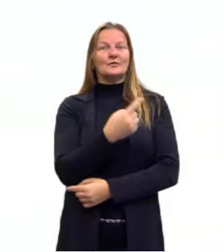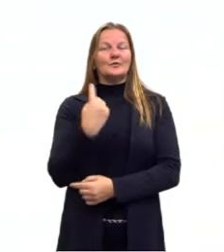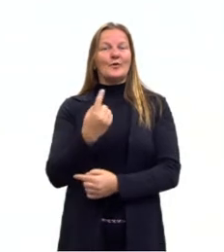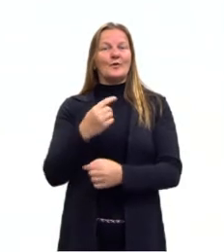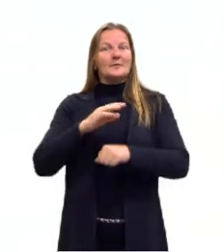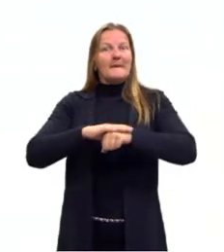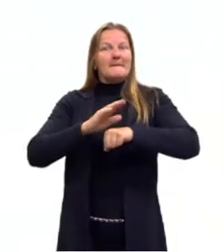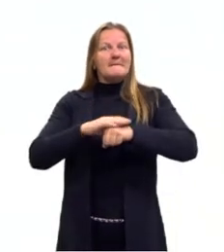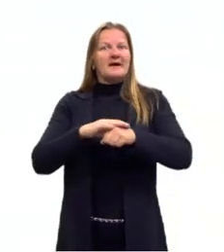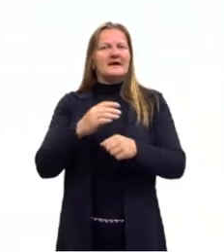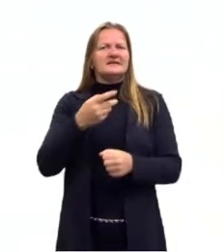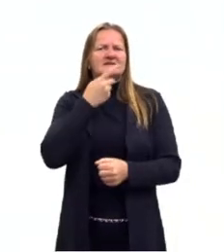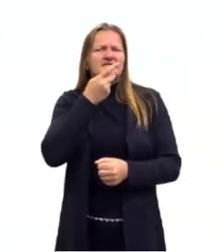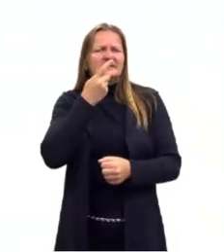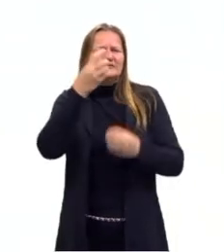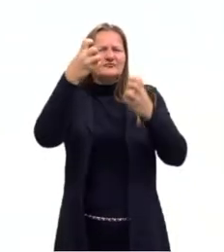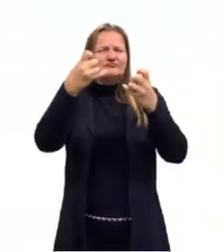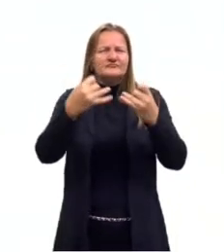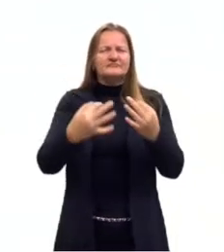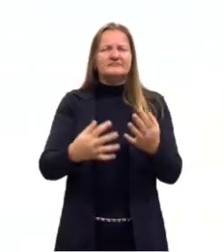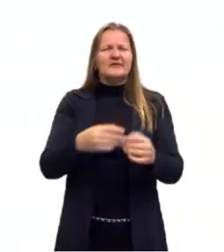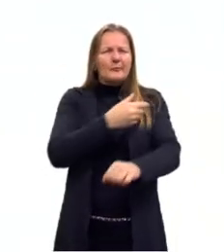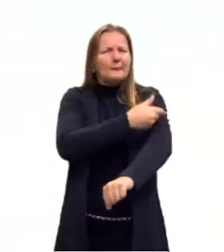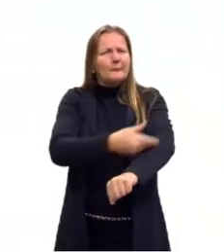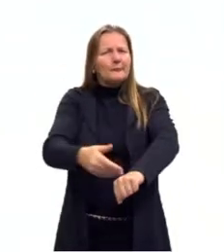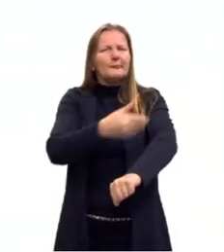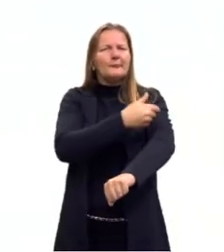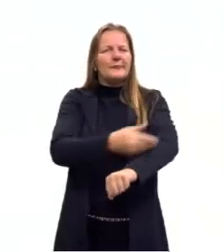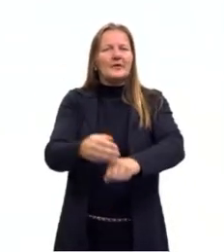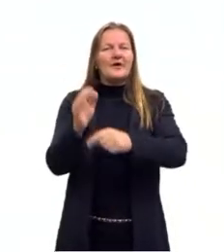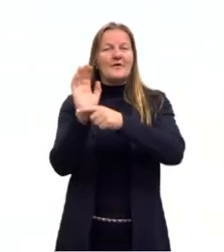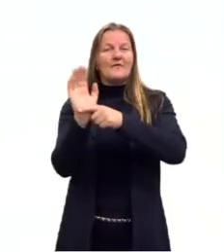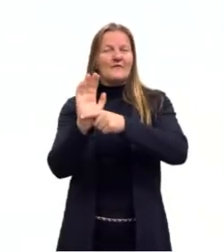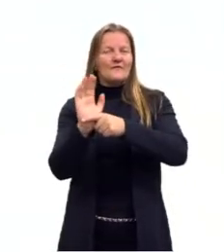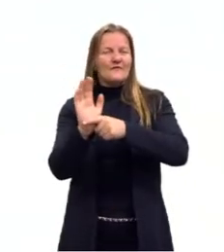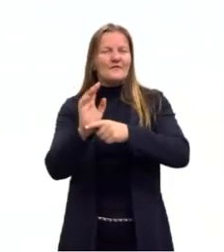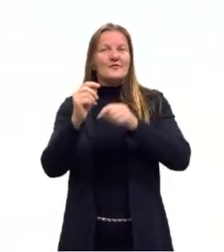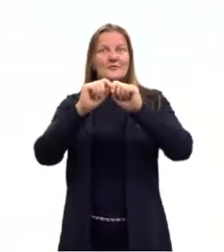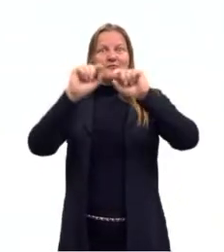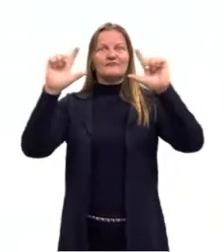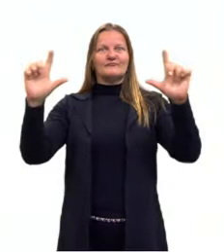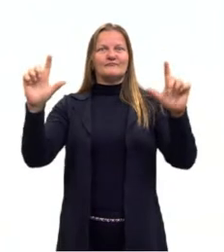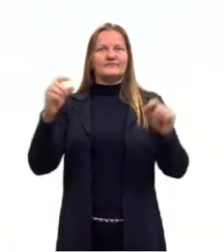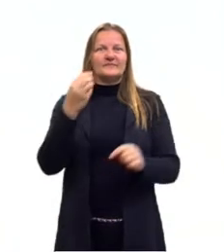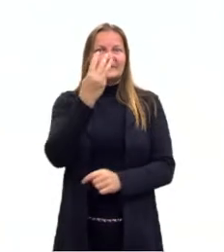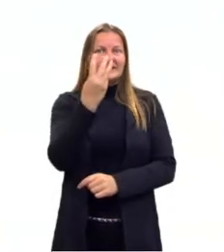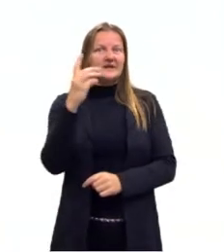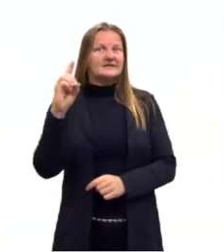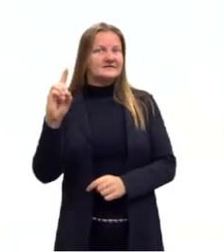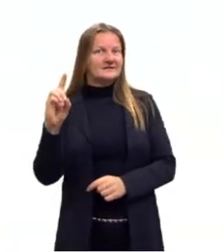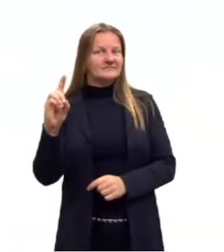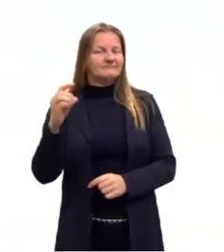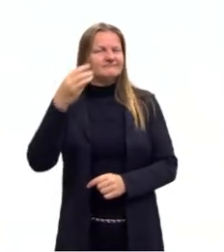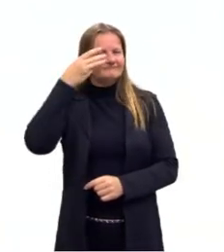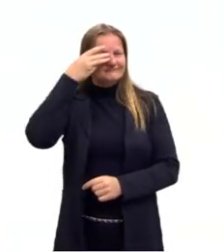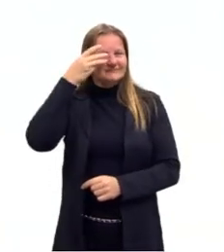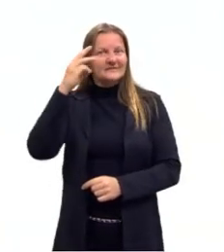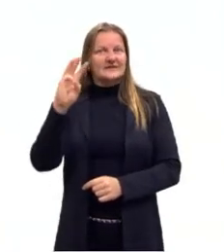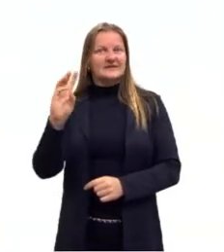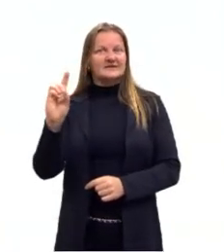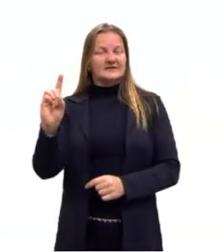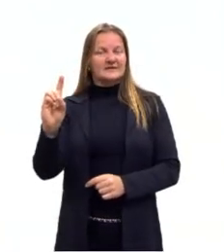acostumados hoje em dia em ter filmes, animações em 3D, com três